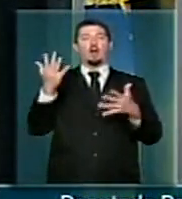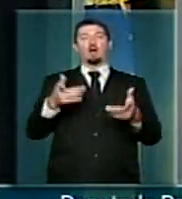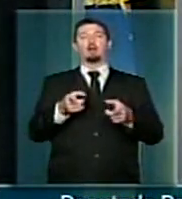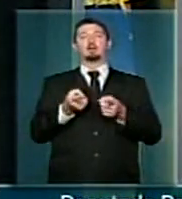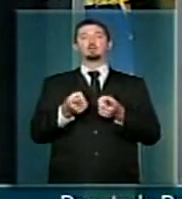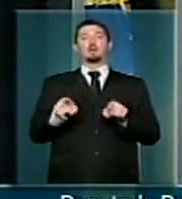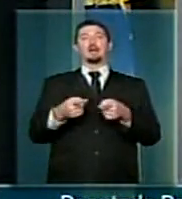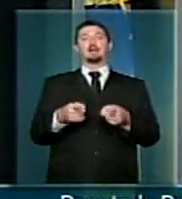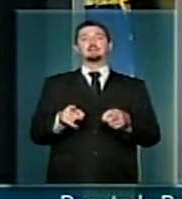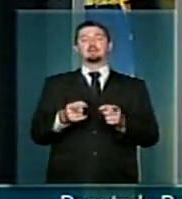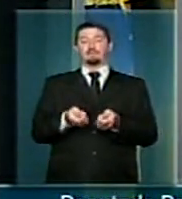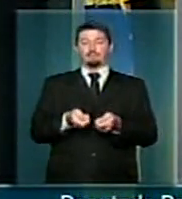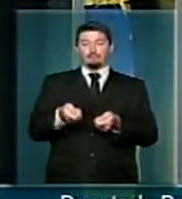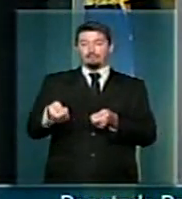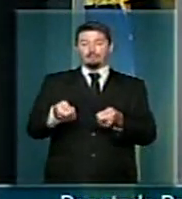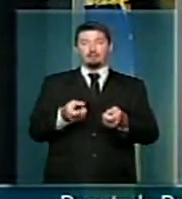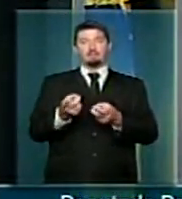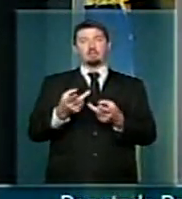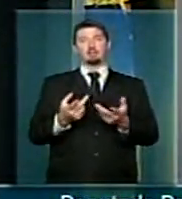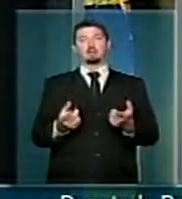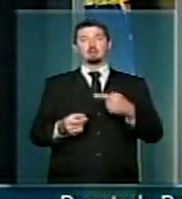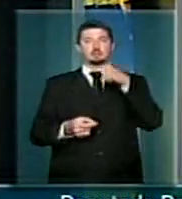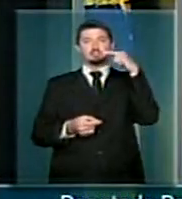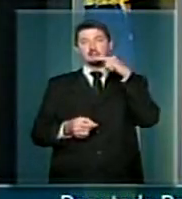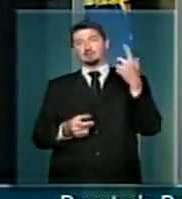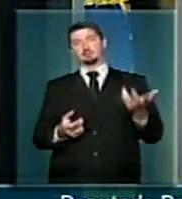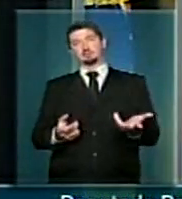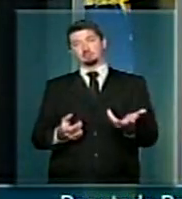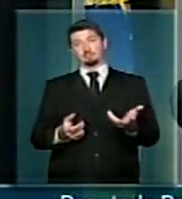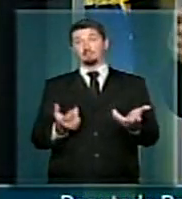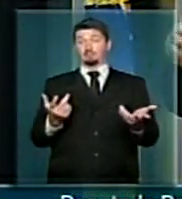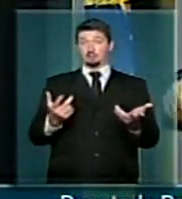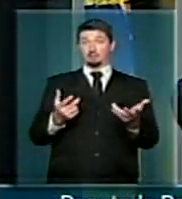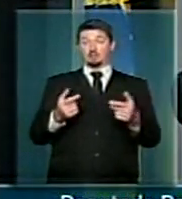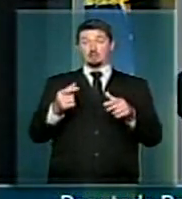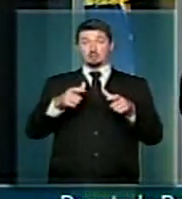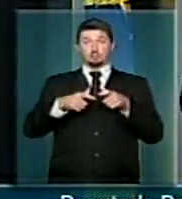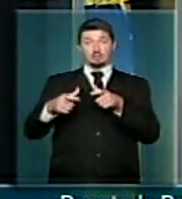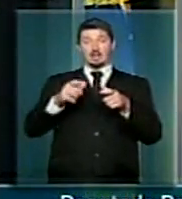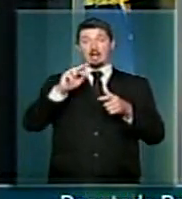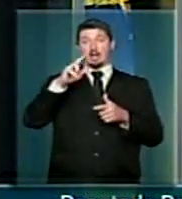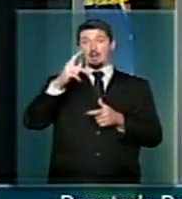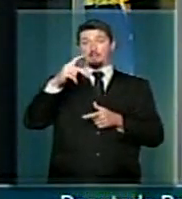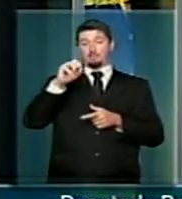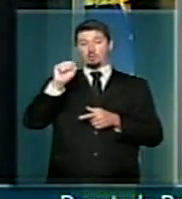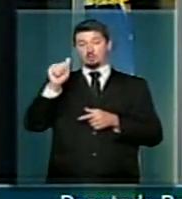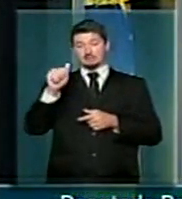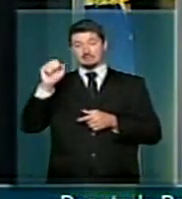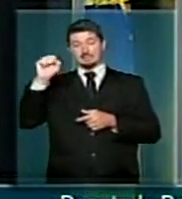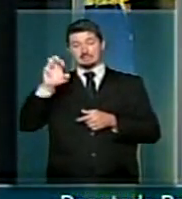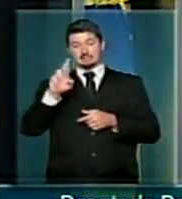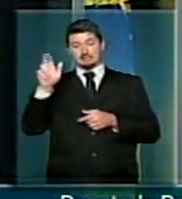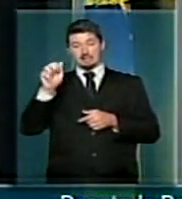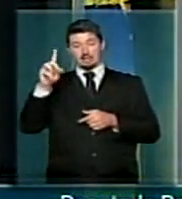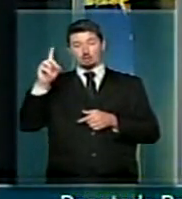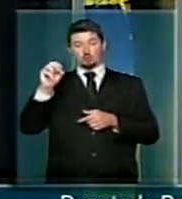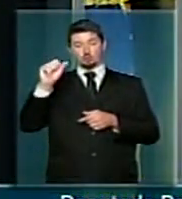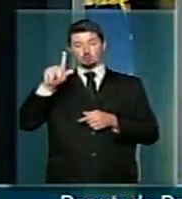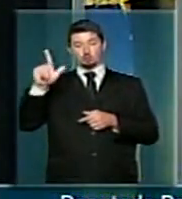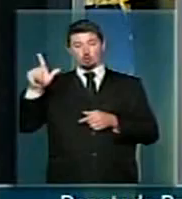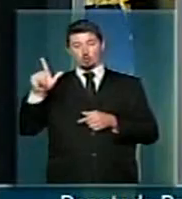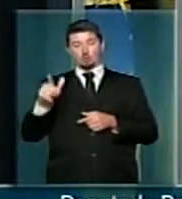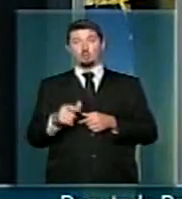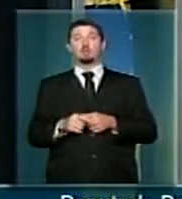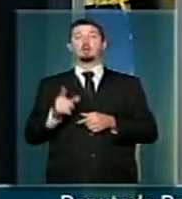Então, essa questão da demarcação Raposa Serra do Sol, a gente volta aqui, isso se torna até chato falar, mas é uma